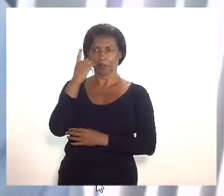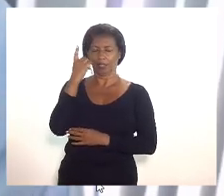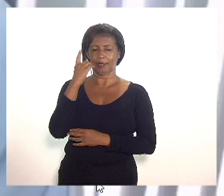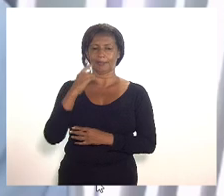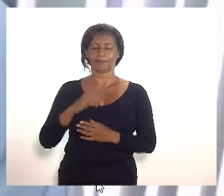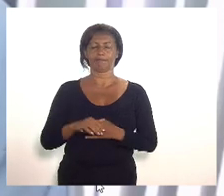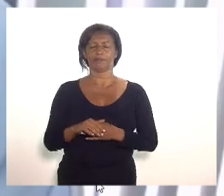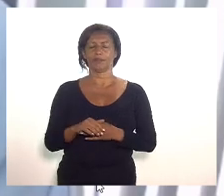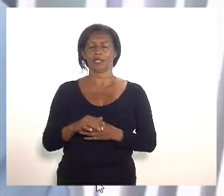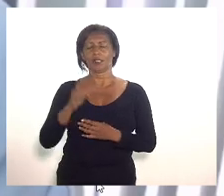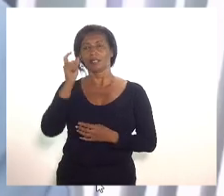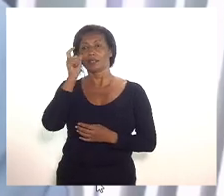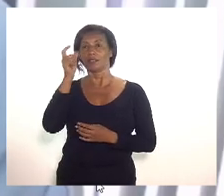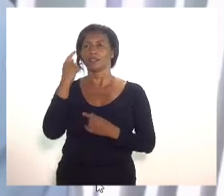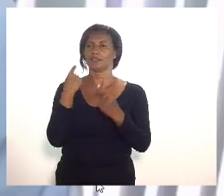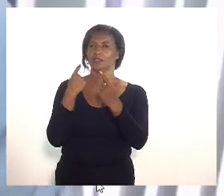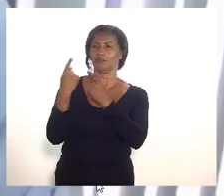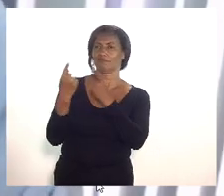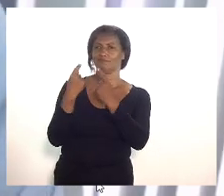debate agora com vossa excelência